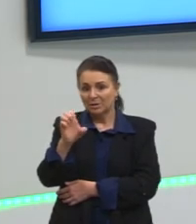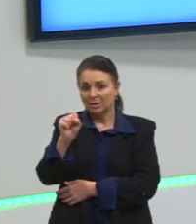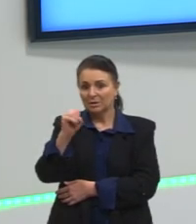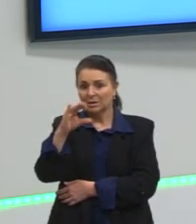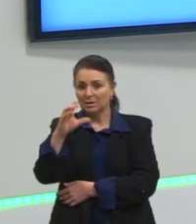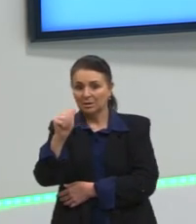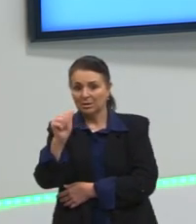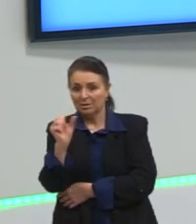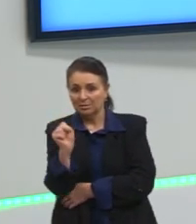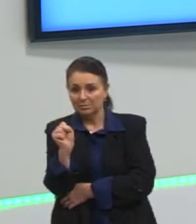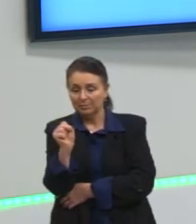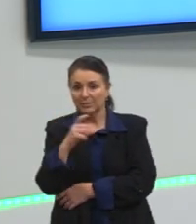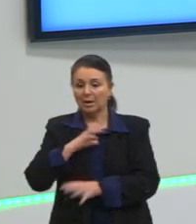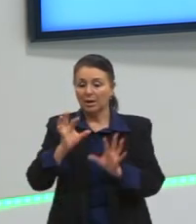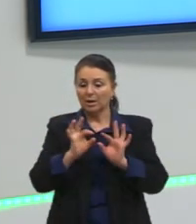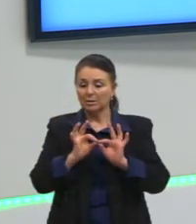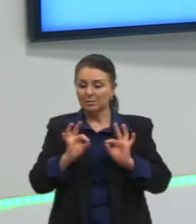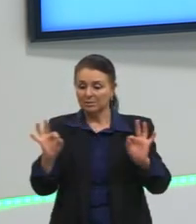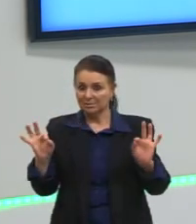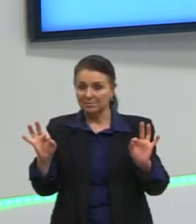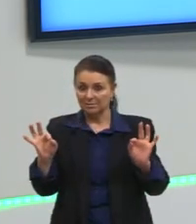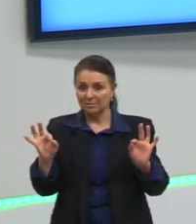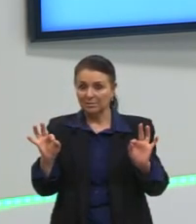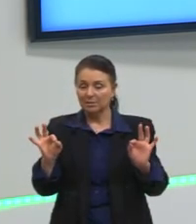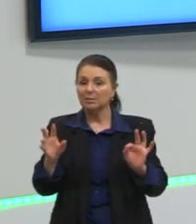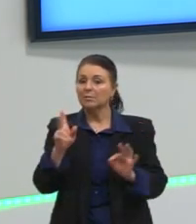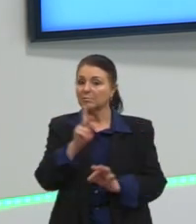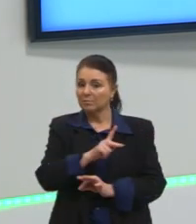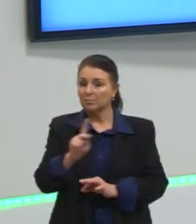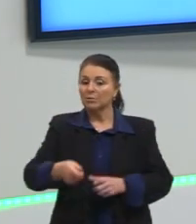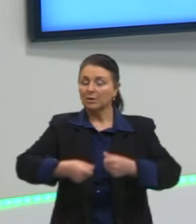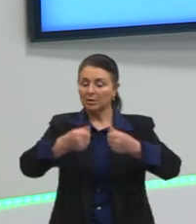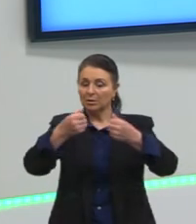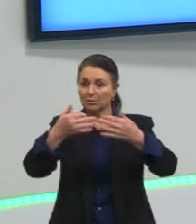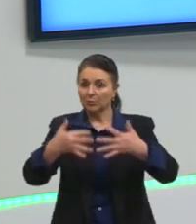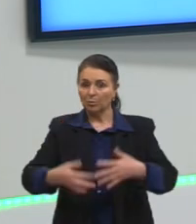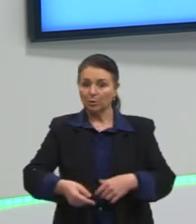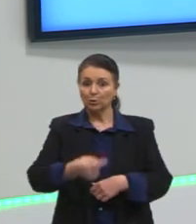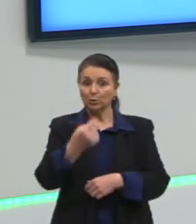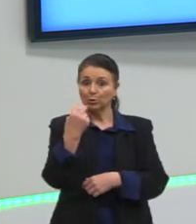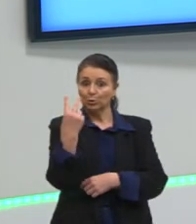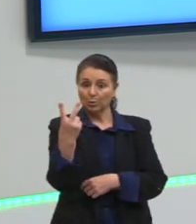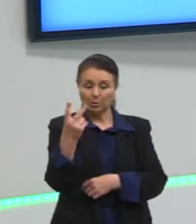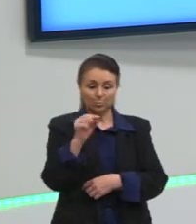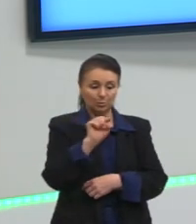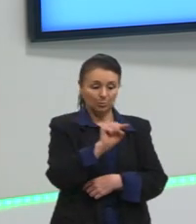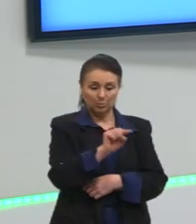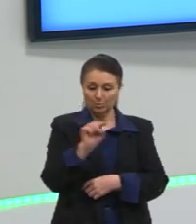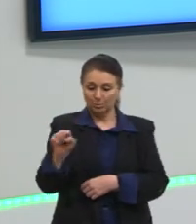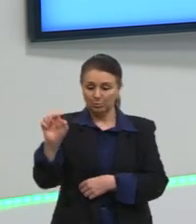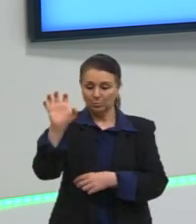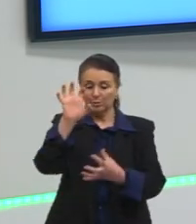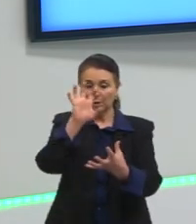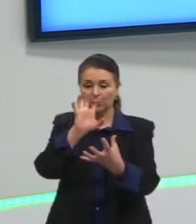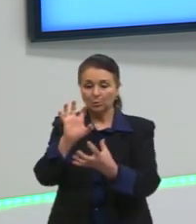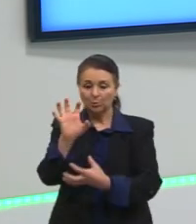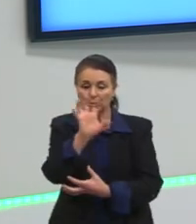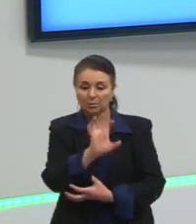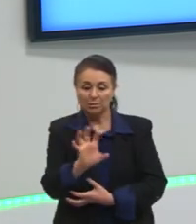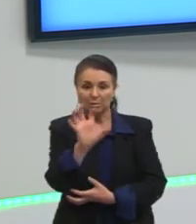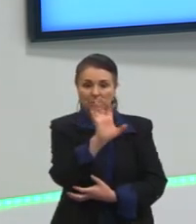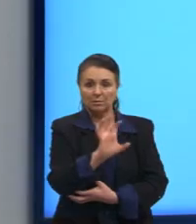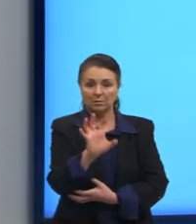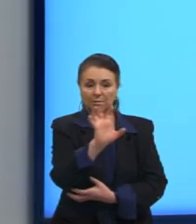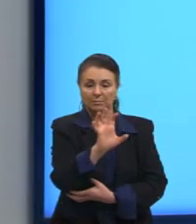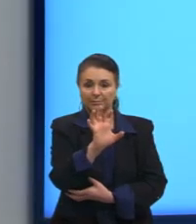seria, né? A distância geodésica que nós falamos, entre dois pontos no espaço. Aqui eu trouxe a